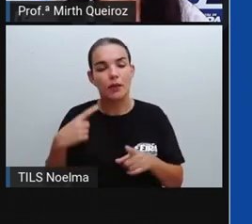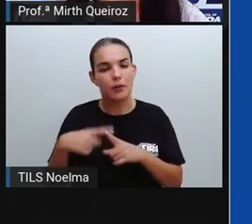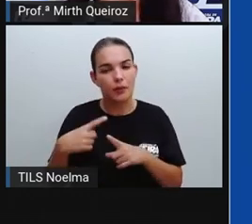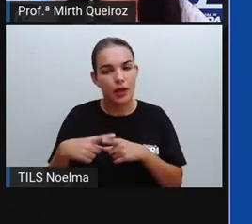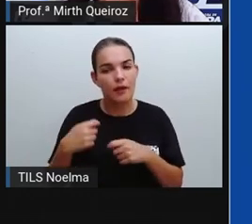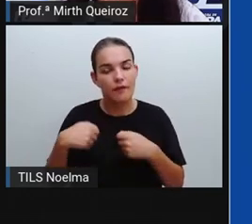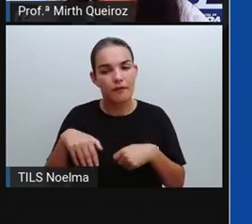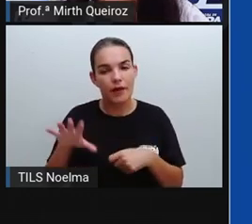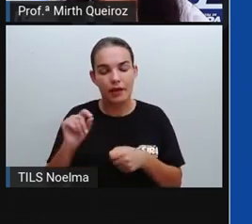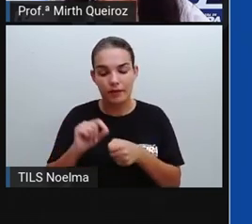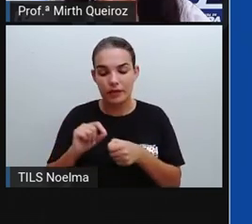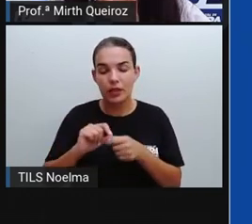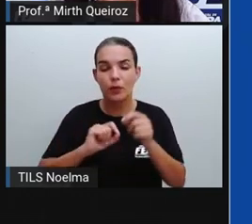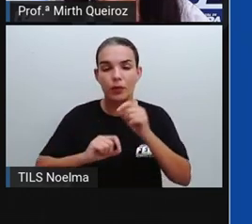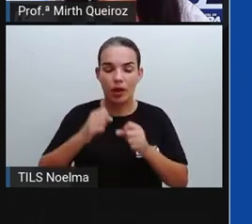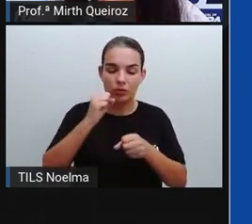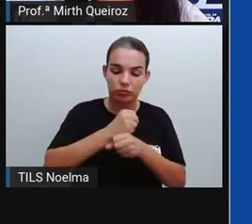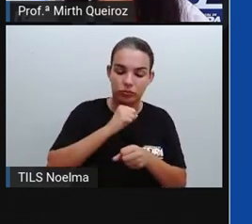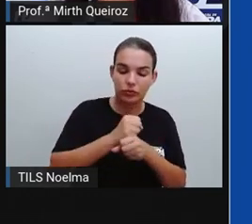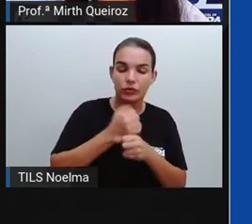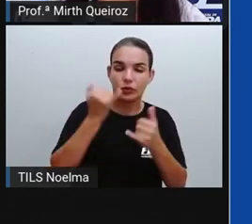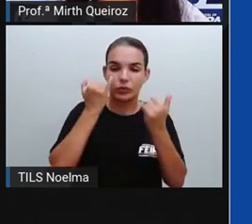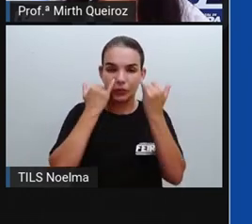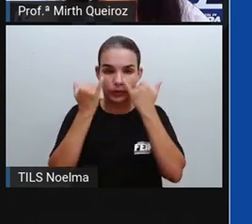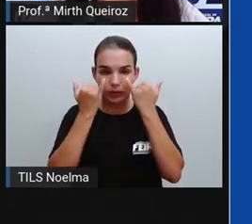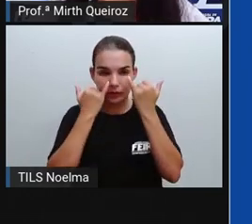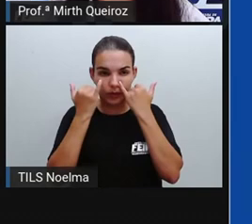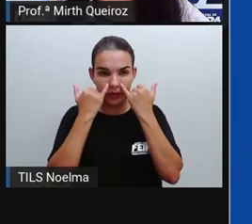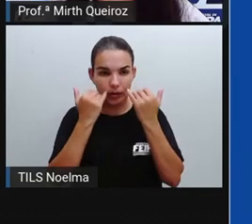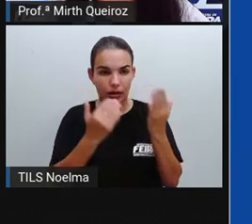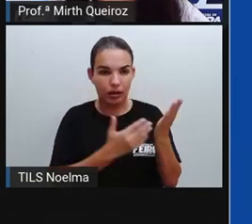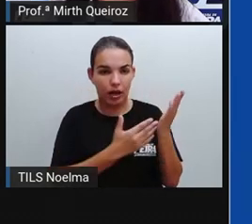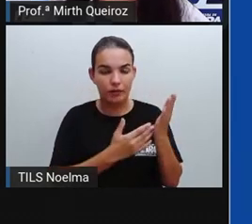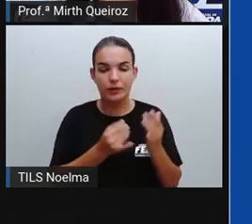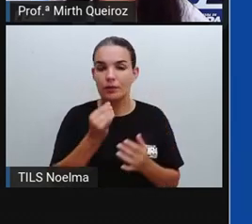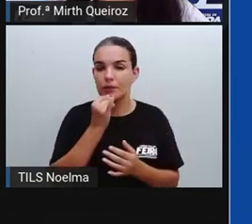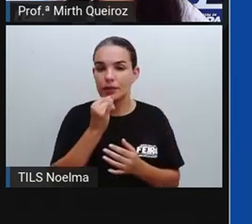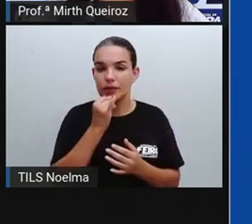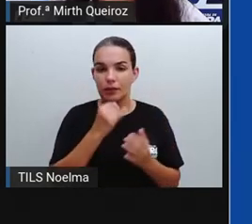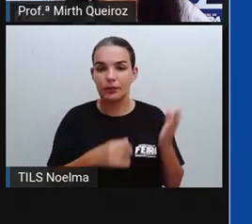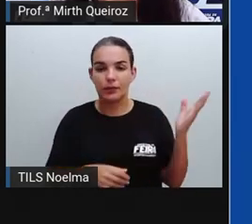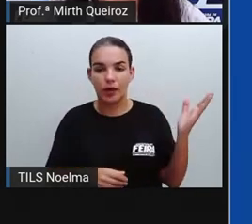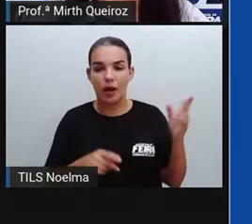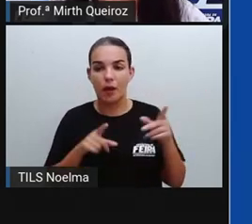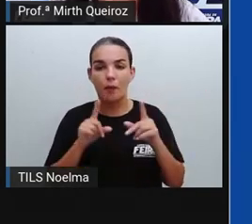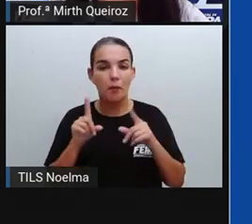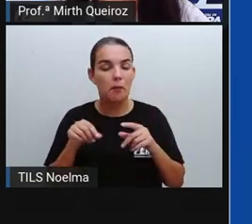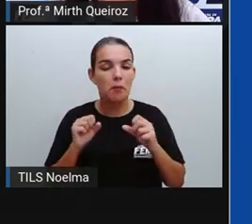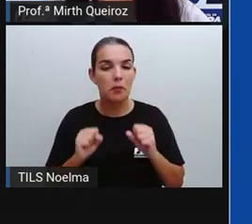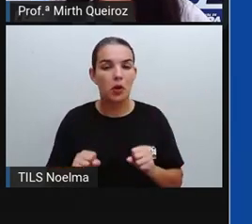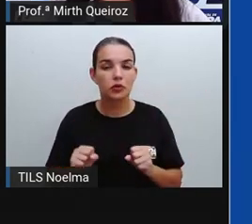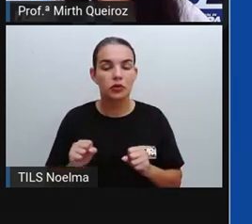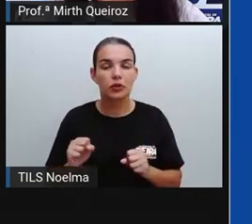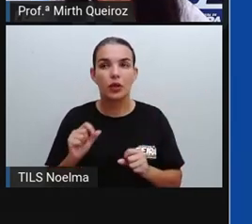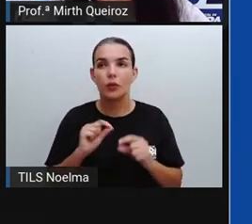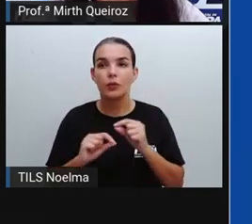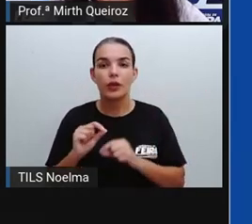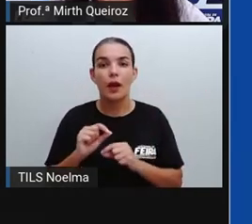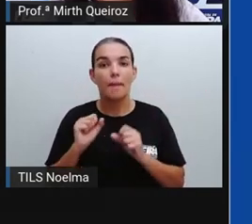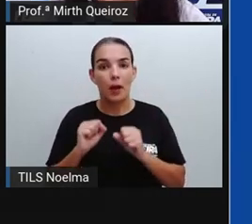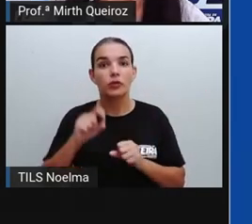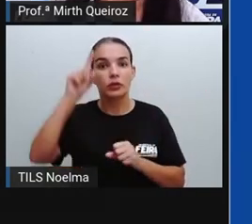aí para a construção desses infográficos. Por exemplo, esses infográficos, eles podem vir através de